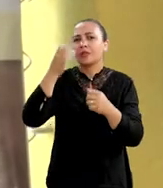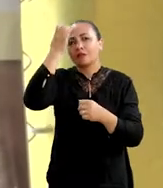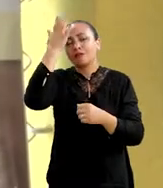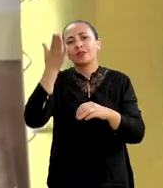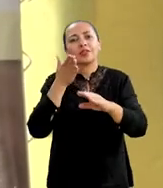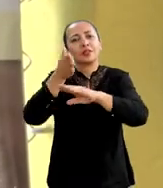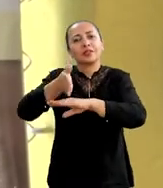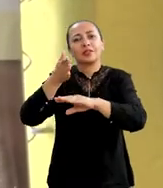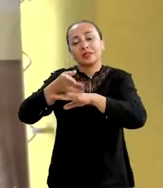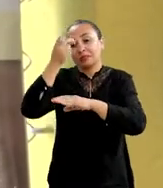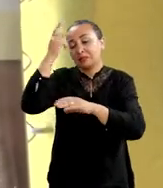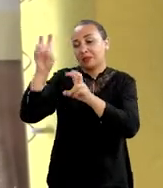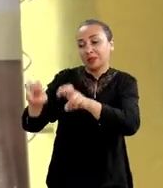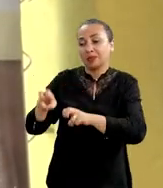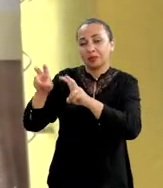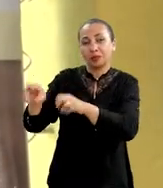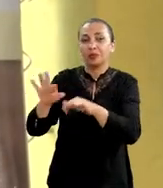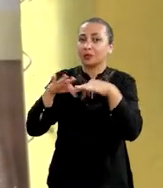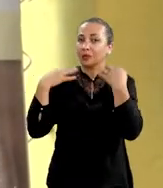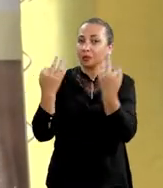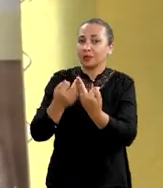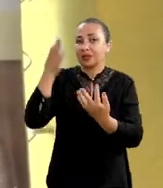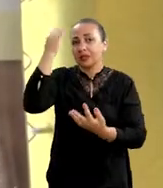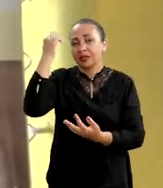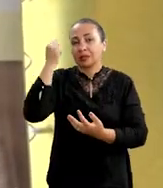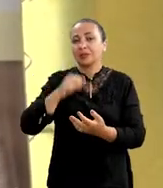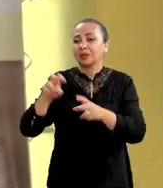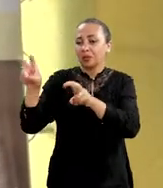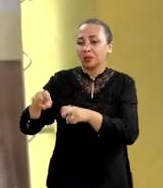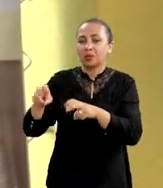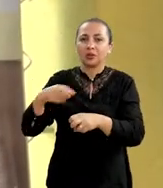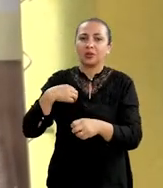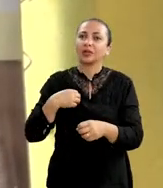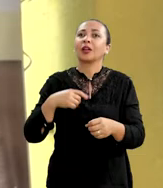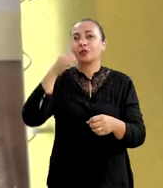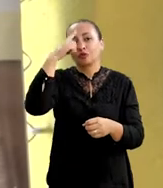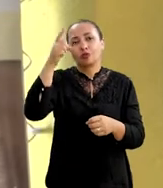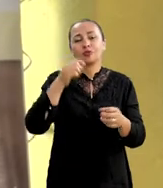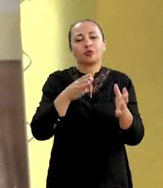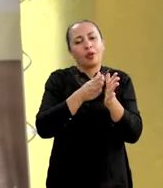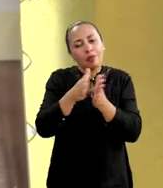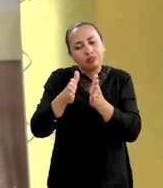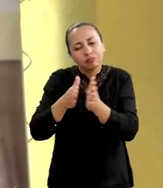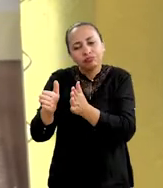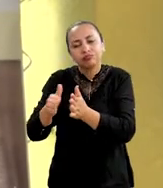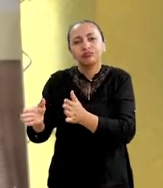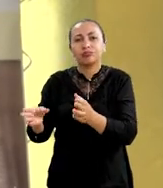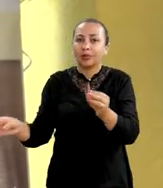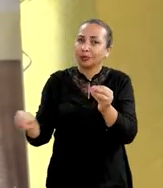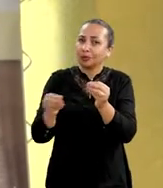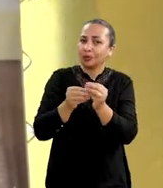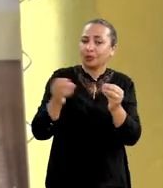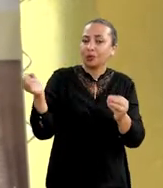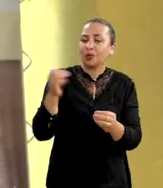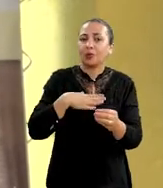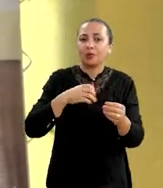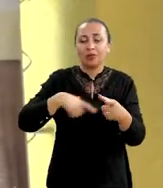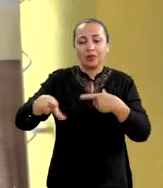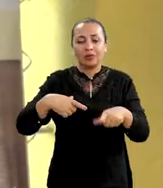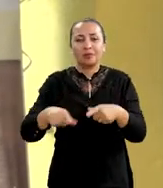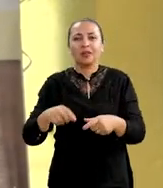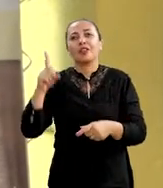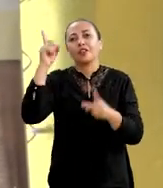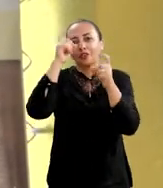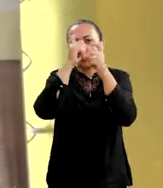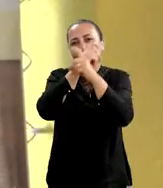de fácil acesso para a agricultura familiar. Sabemos que os agricultores têm uma rotina estabilizada, então introduzir uma nova atividade ali